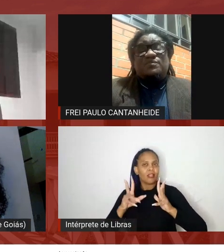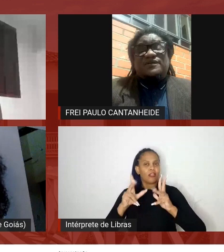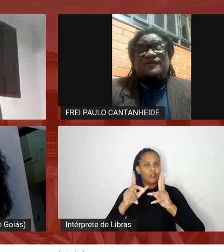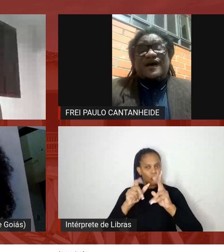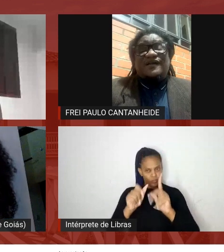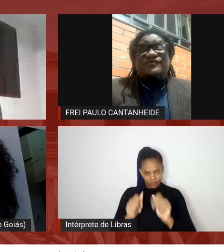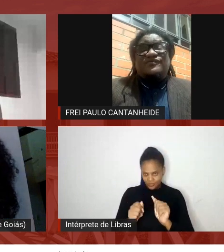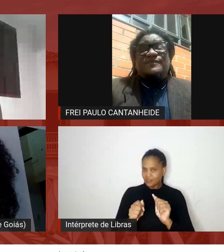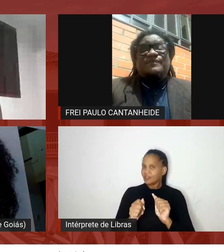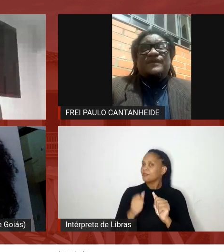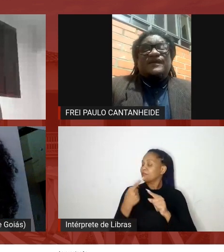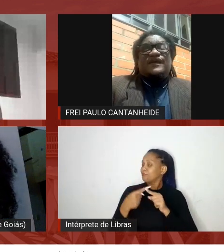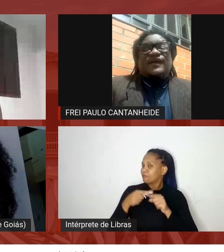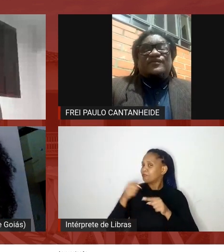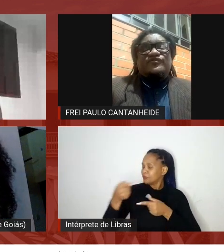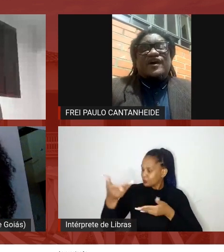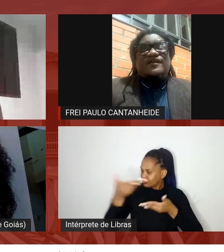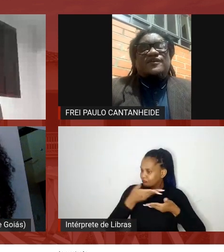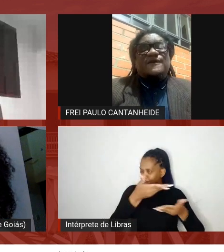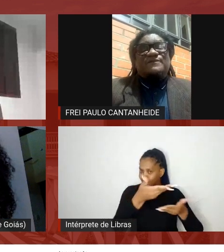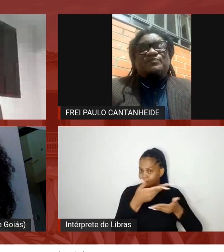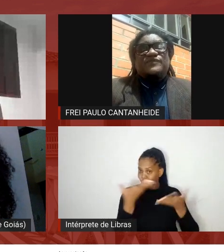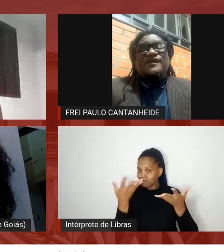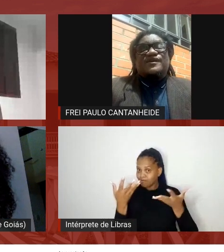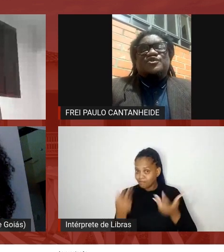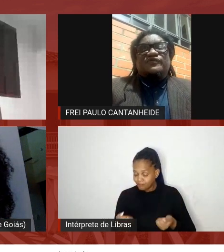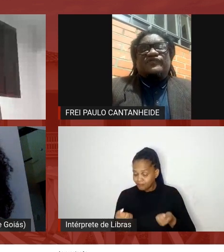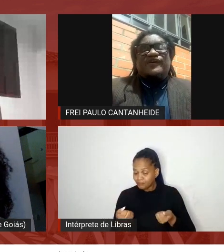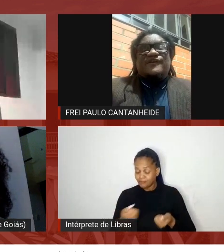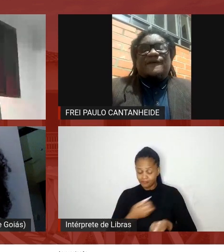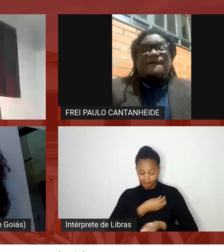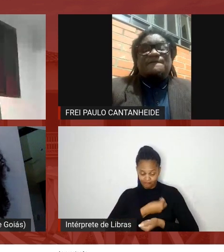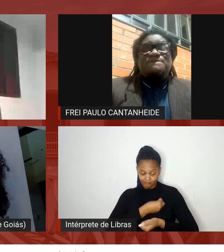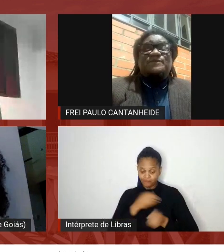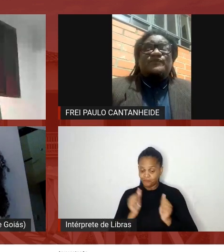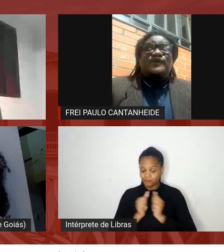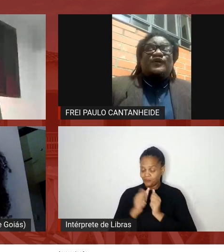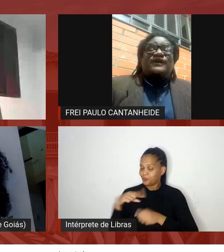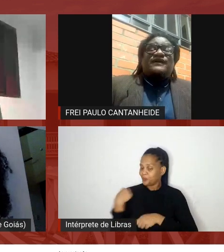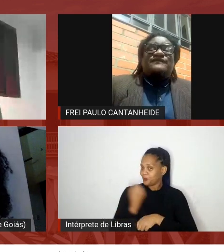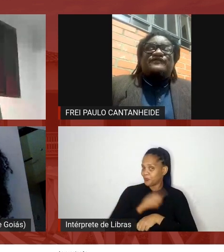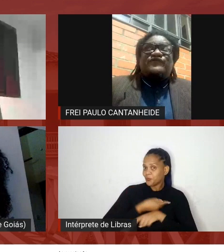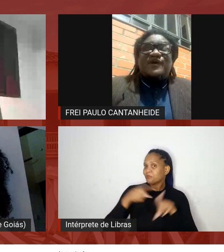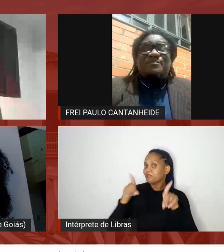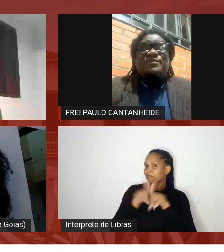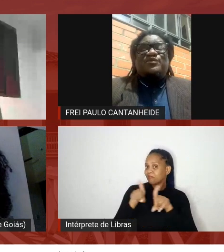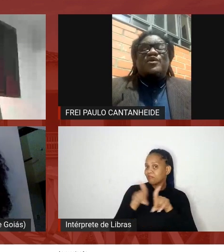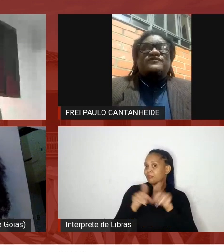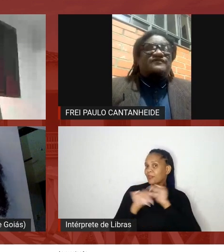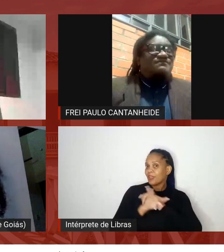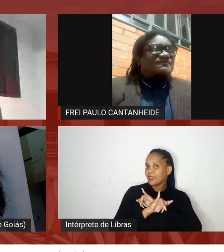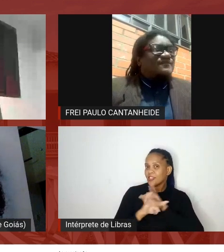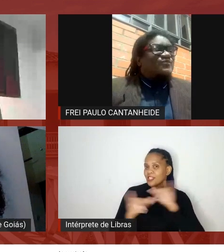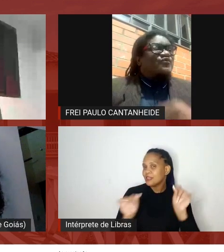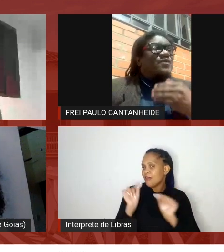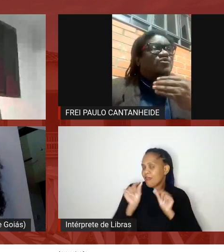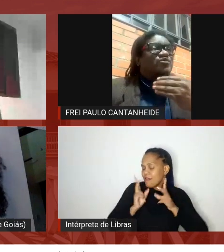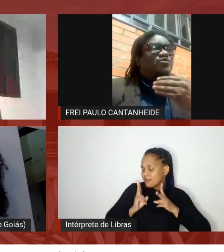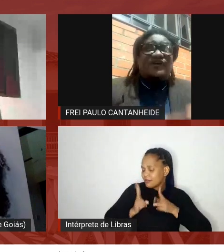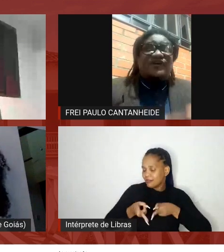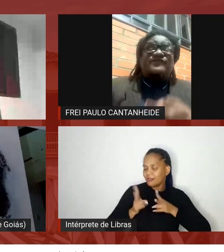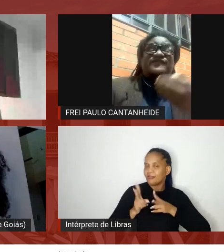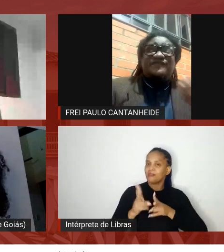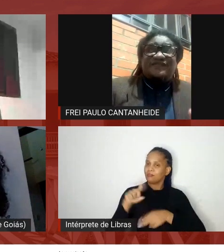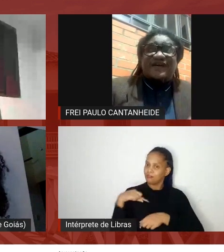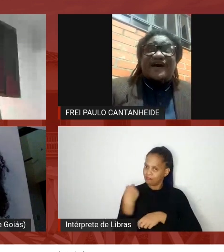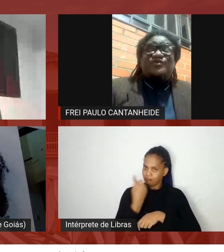disponibilidade em estar aqui dizer que sempre nós vamos